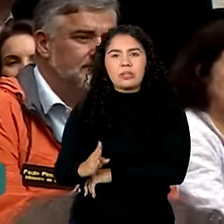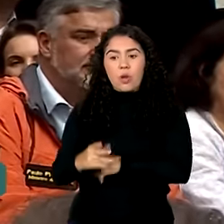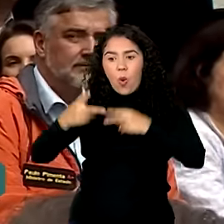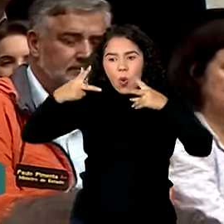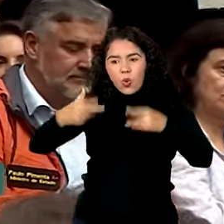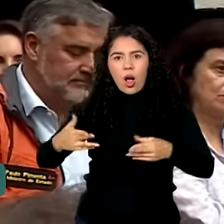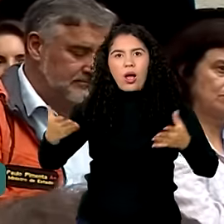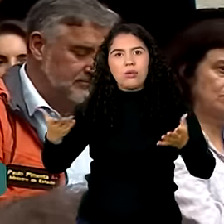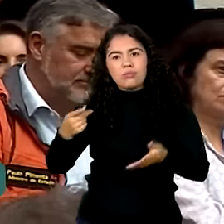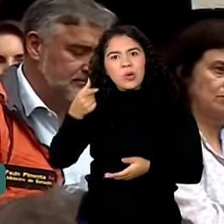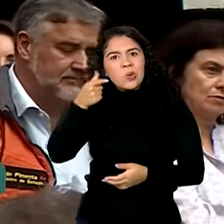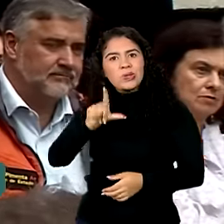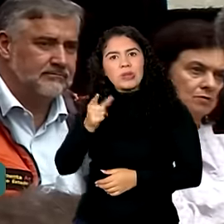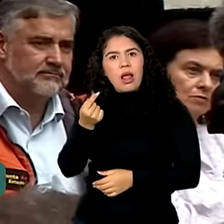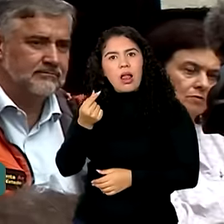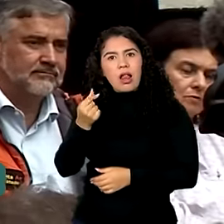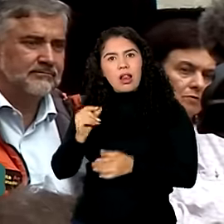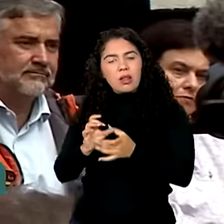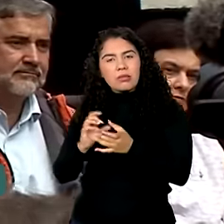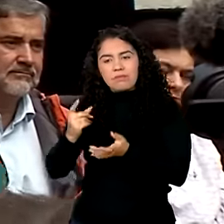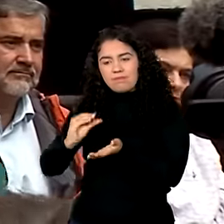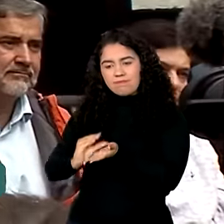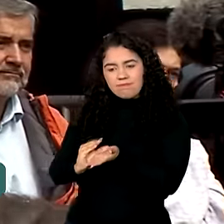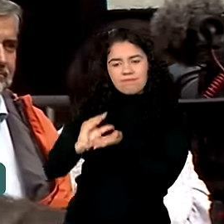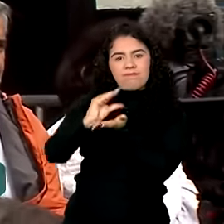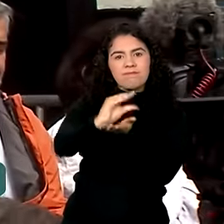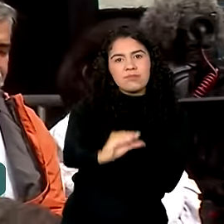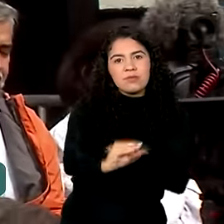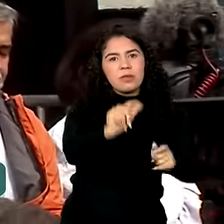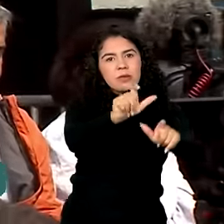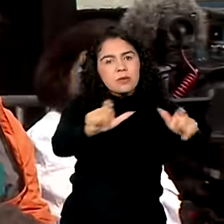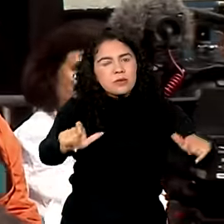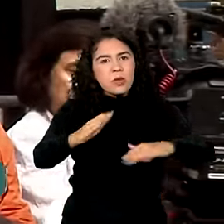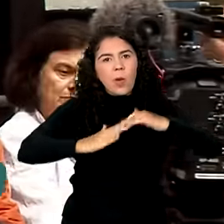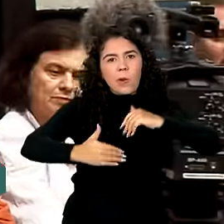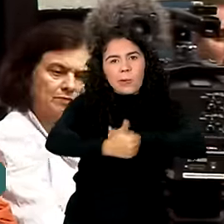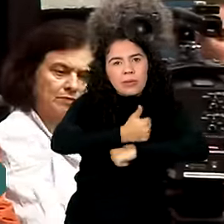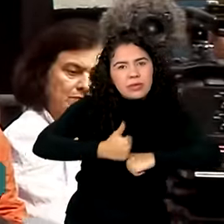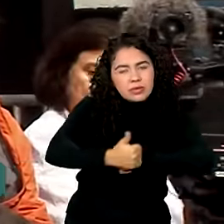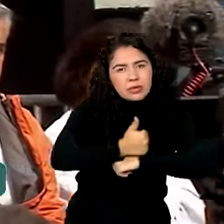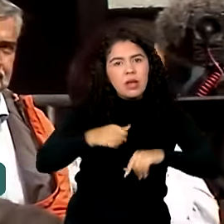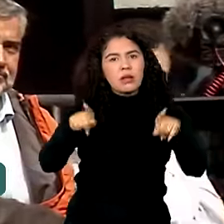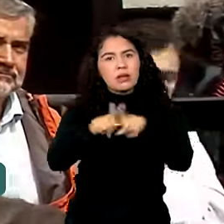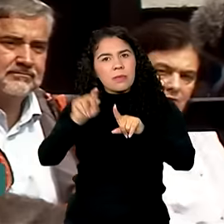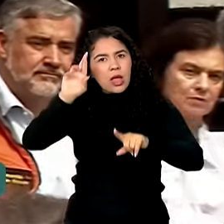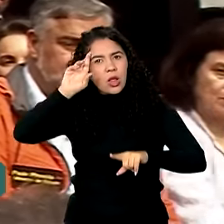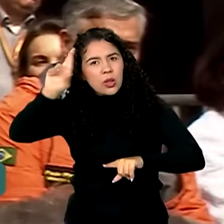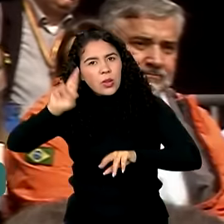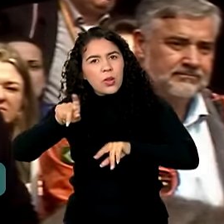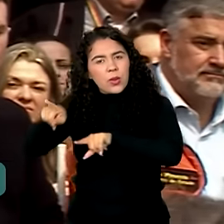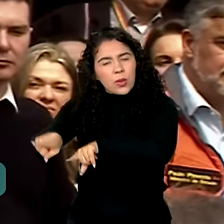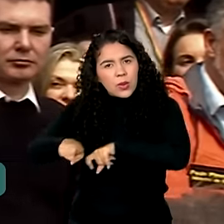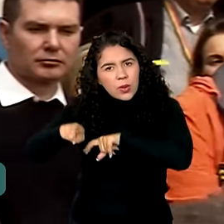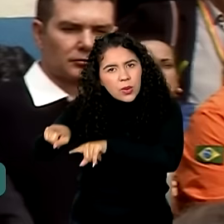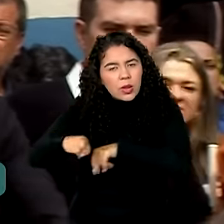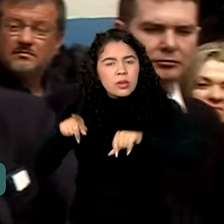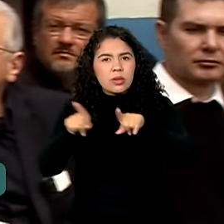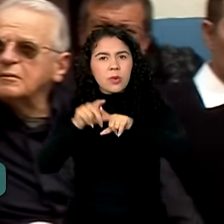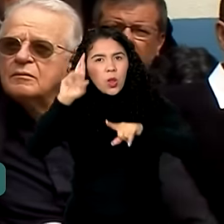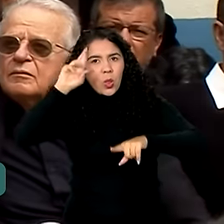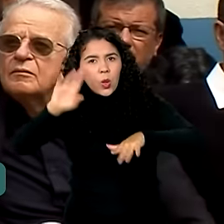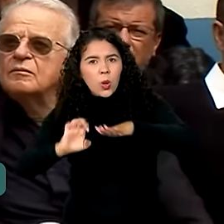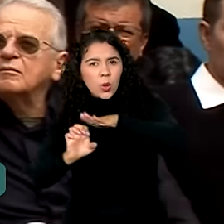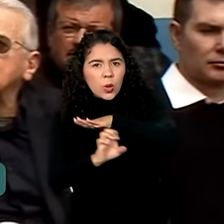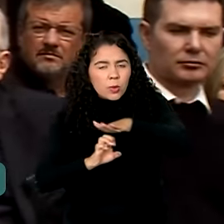para trabalhador pequeno e trabalhador grande, para agricultor pequeno e agricultor grande, para empresário pequeno e empresário